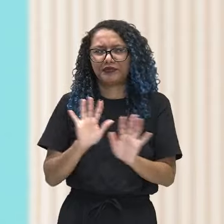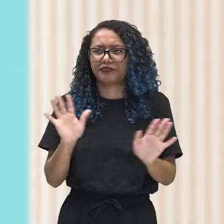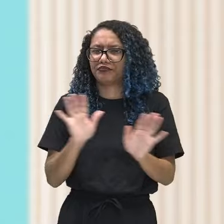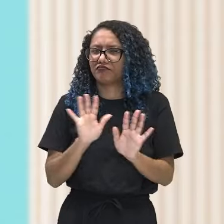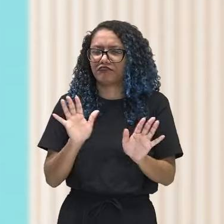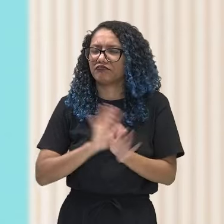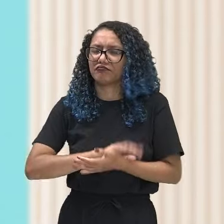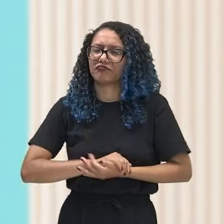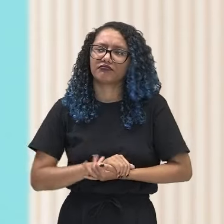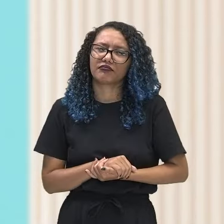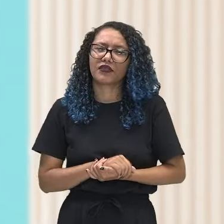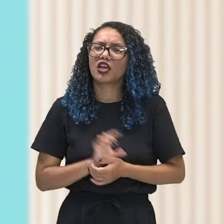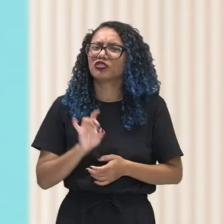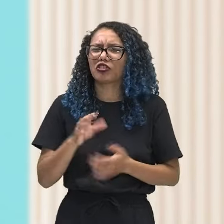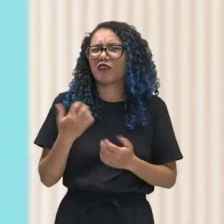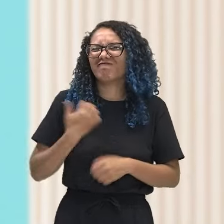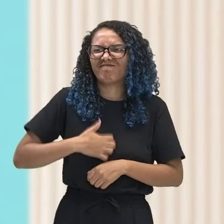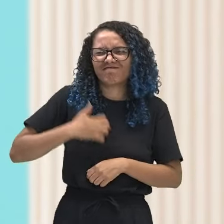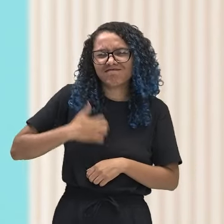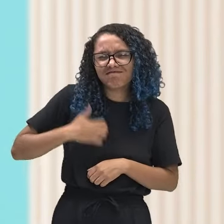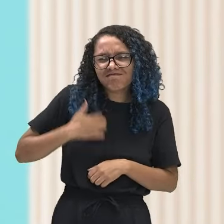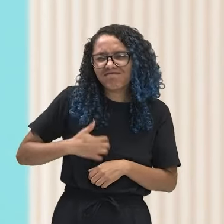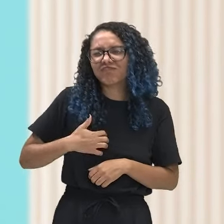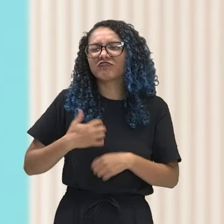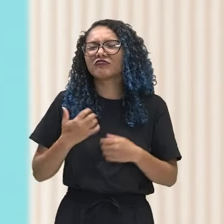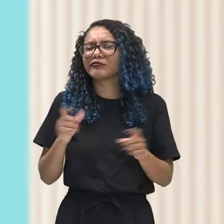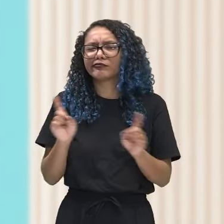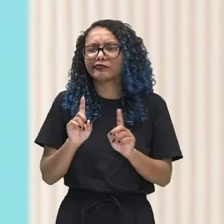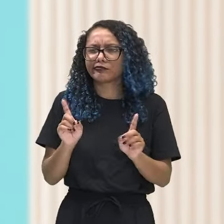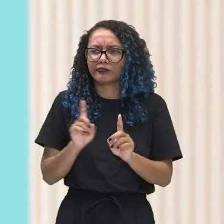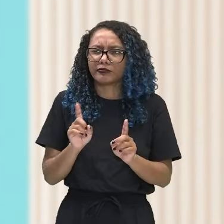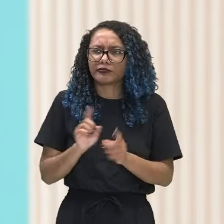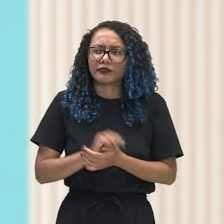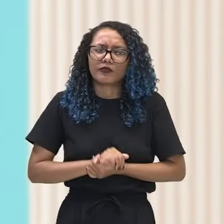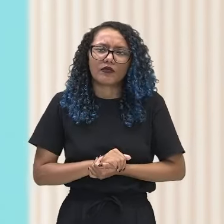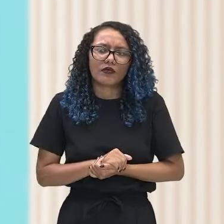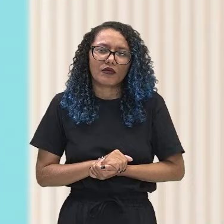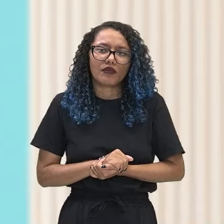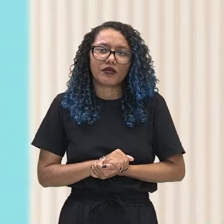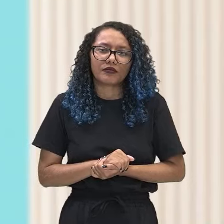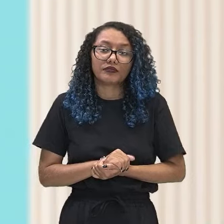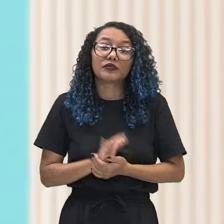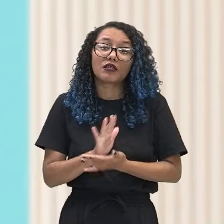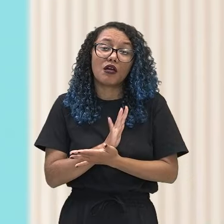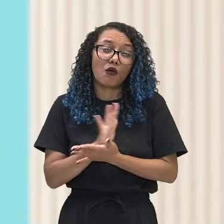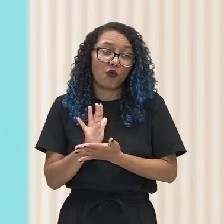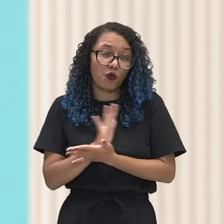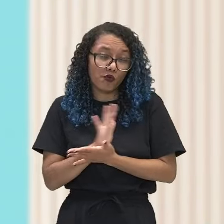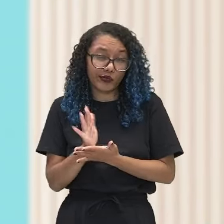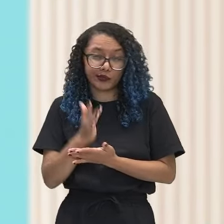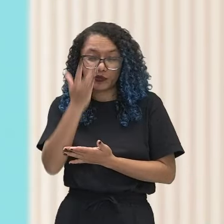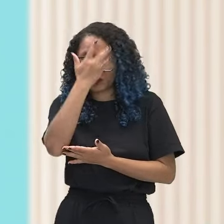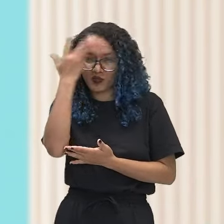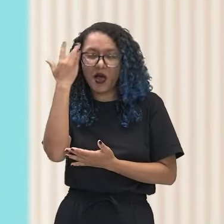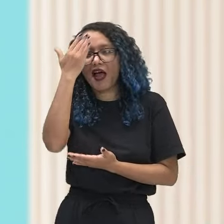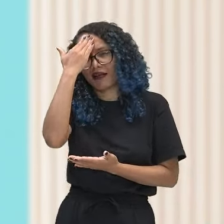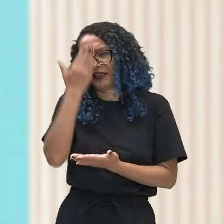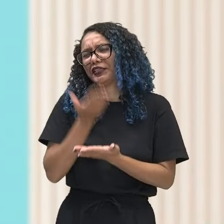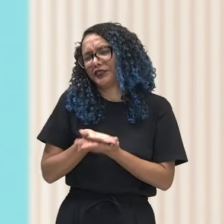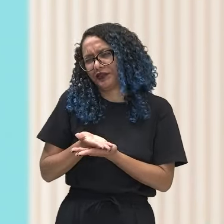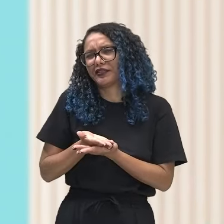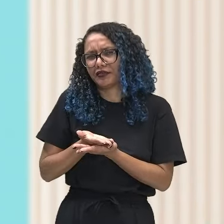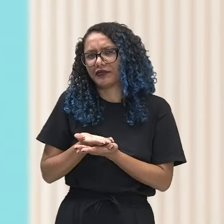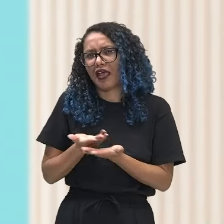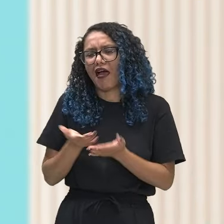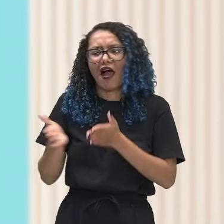de aborrecimento, como muitas pessoas estereotipam por aí.